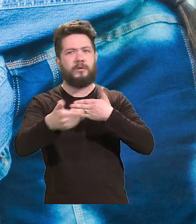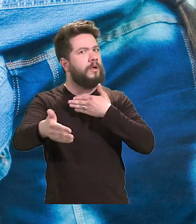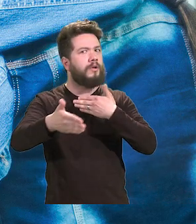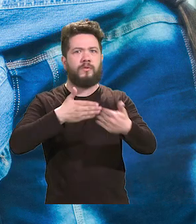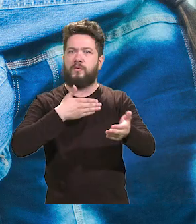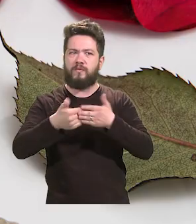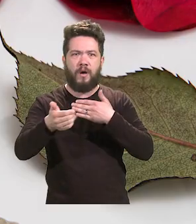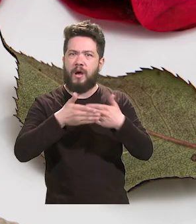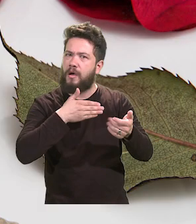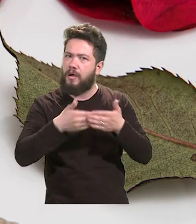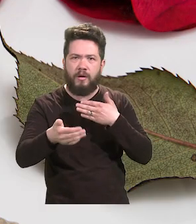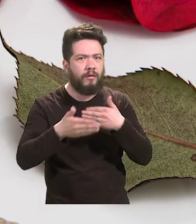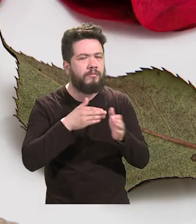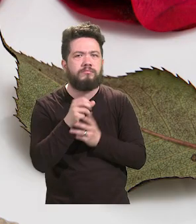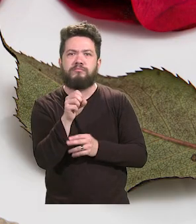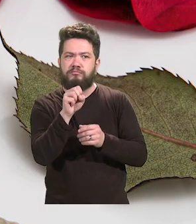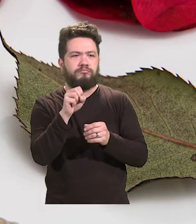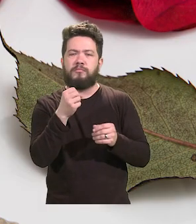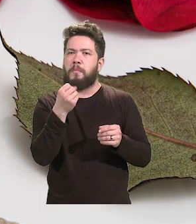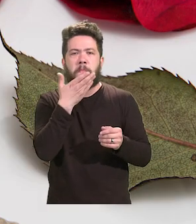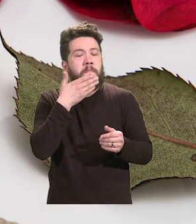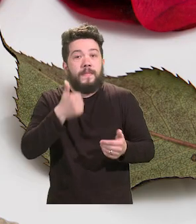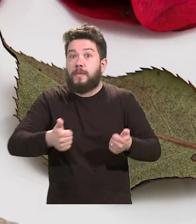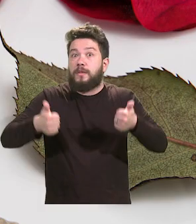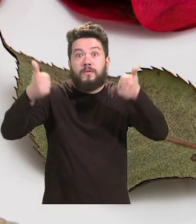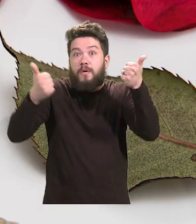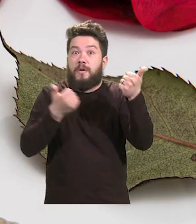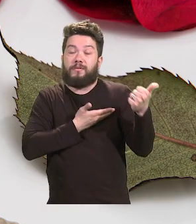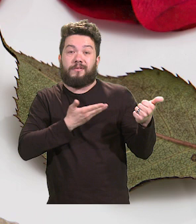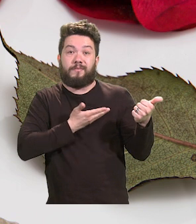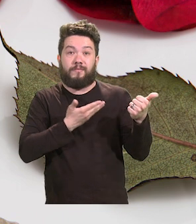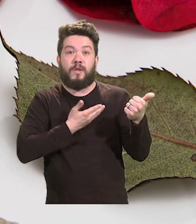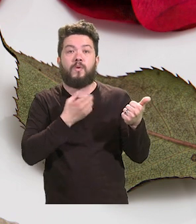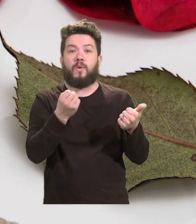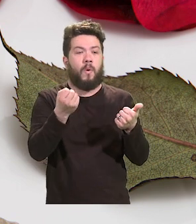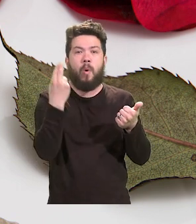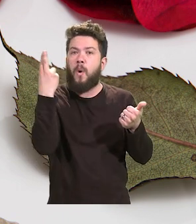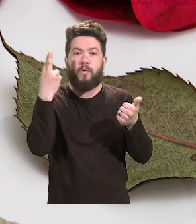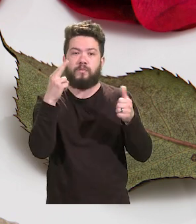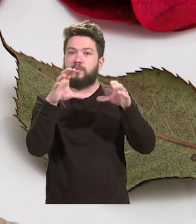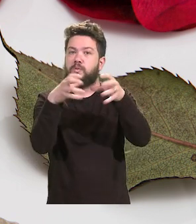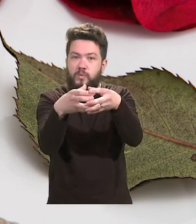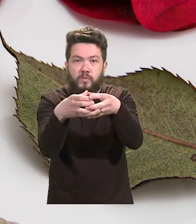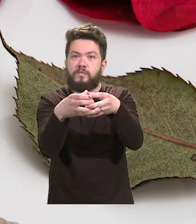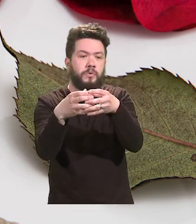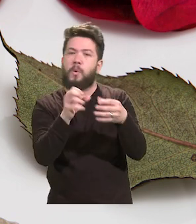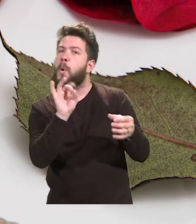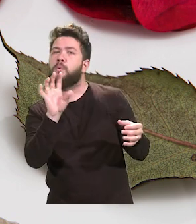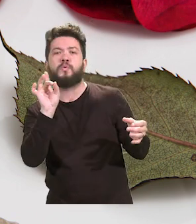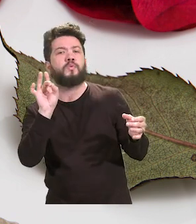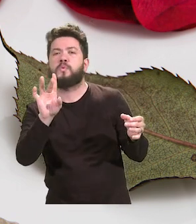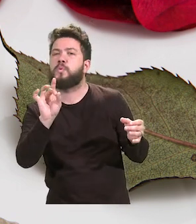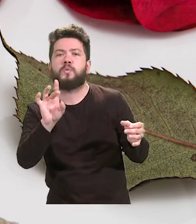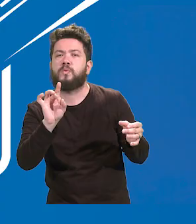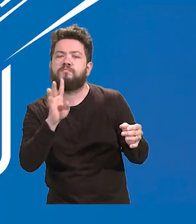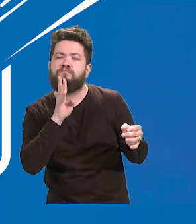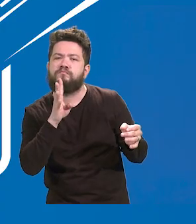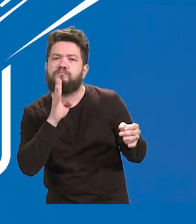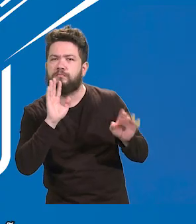Lembre-se, a combinação álcool e direção é perigosa, é grave e mata.